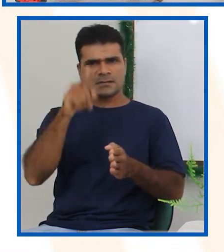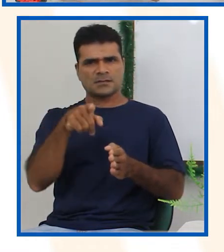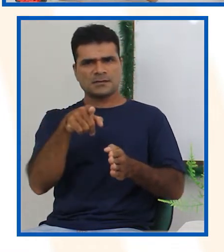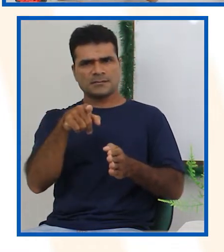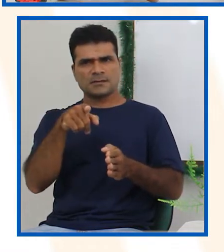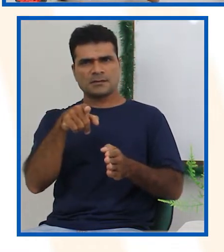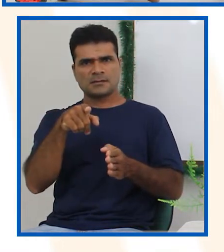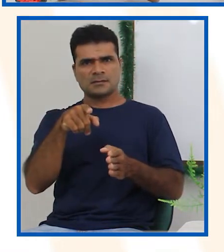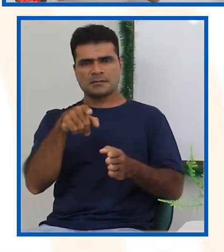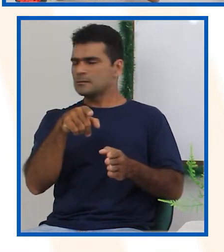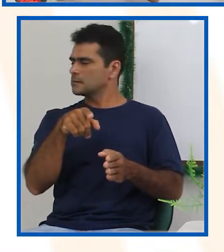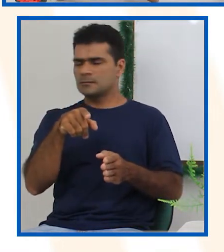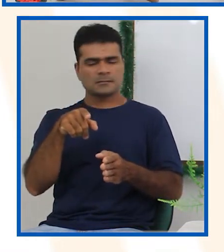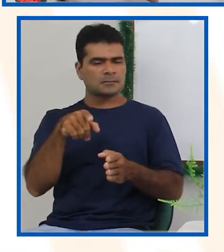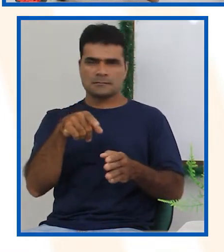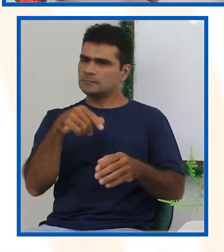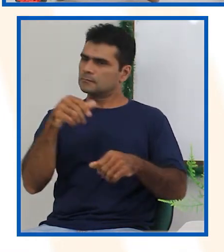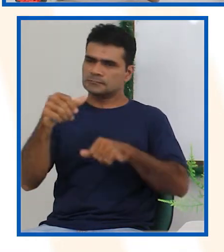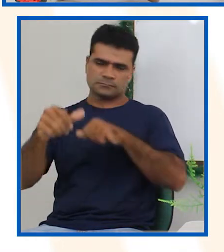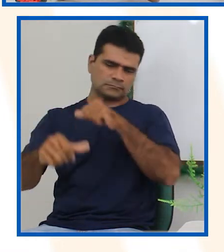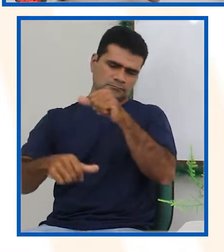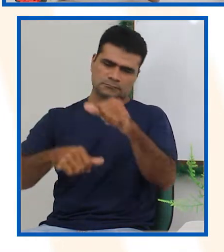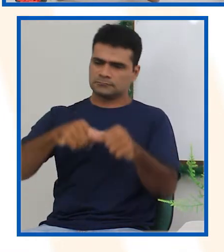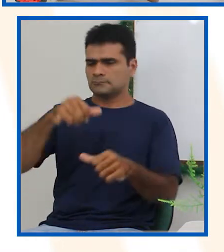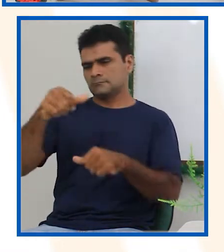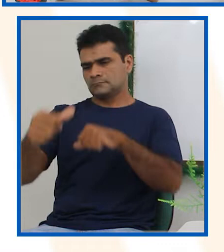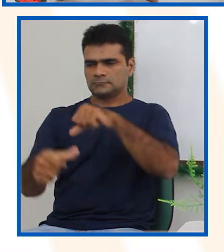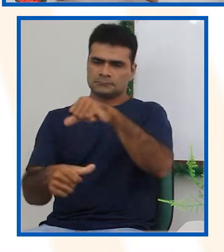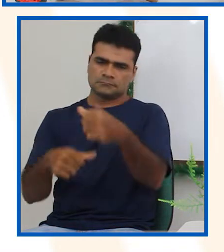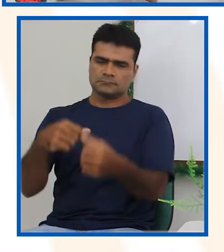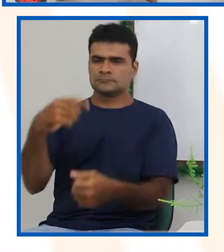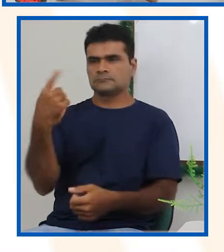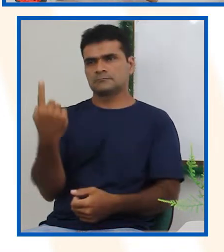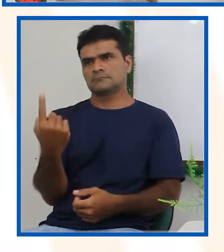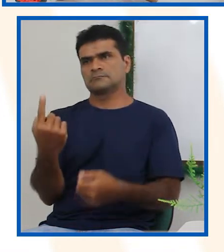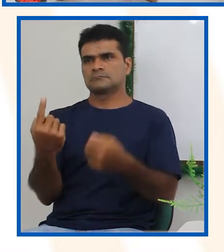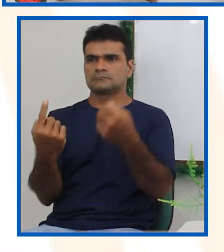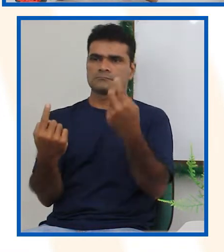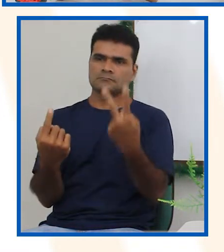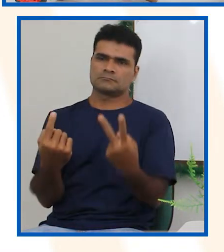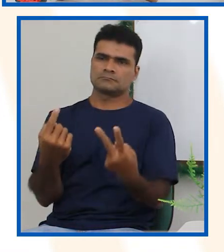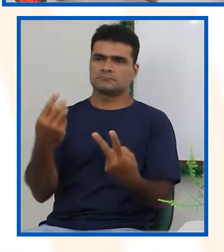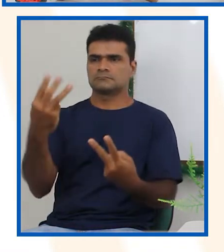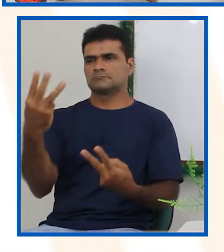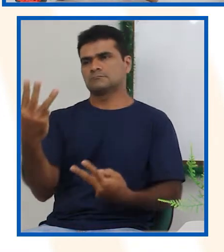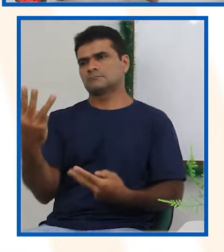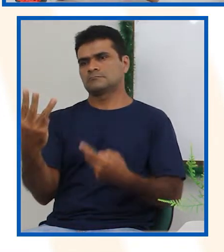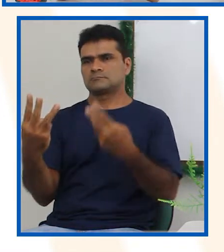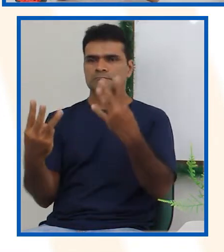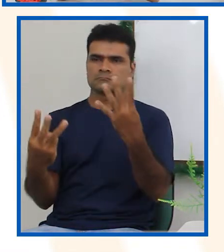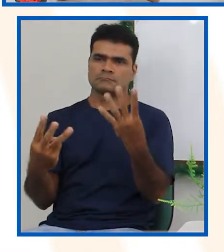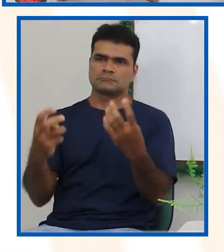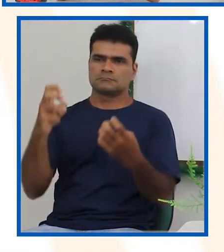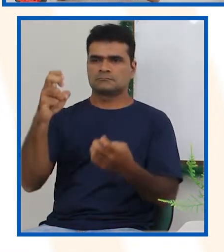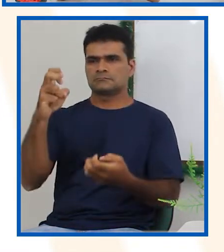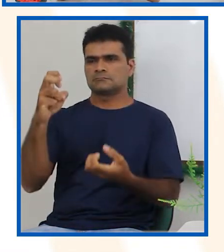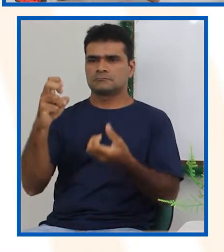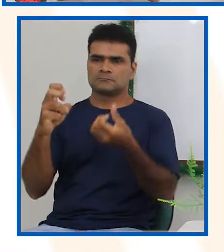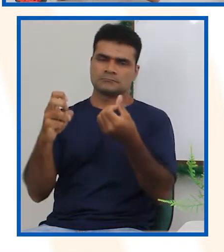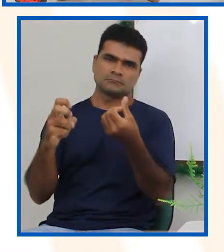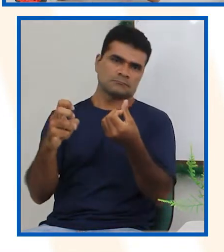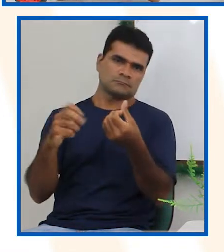pode cair no número 1, pode cair no número 2, no número 3, no número 4, no número 5 ou no número 6, tá? Então,